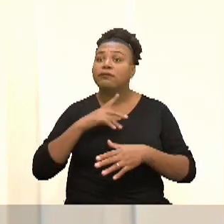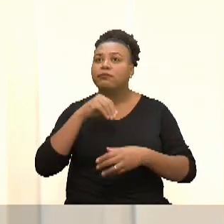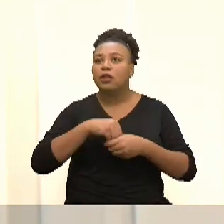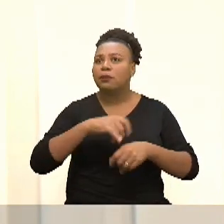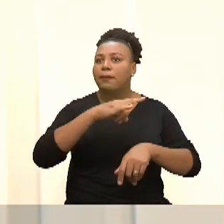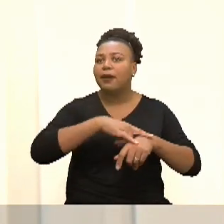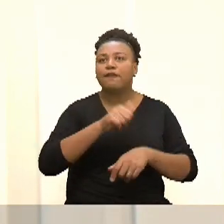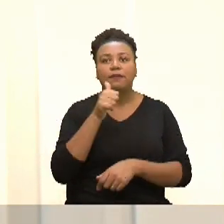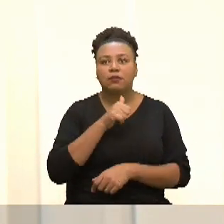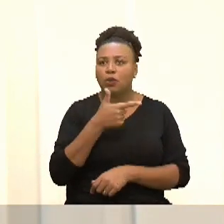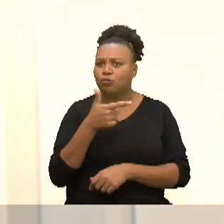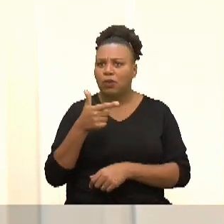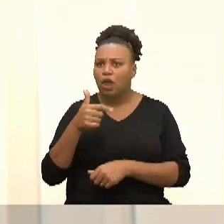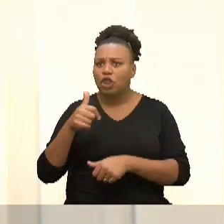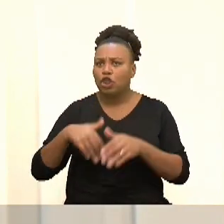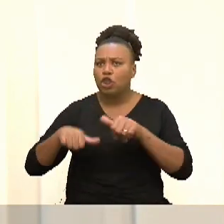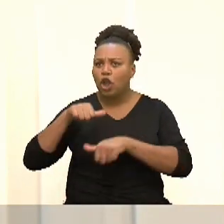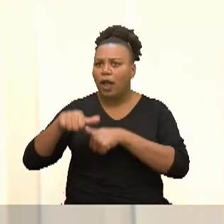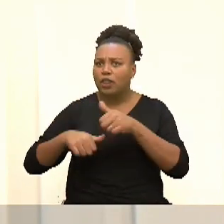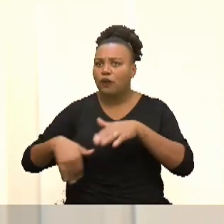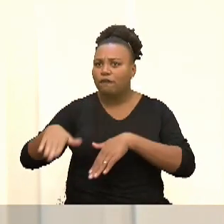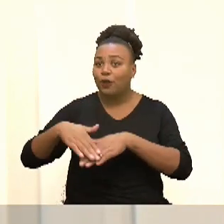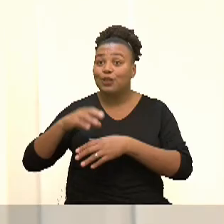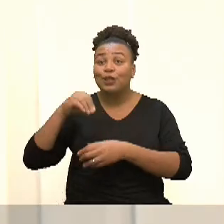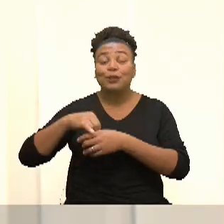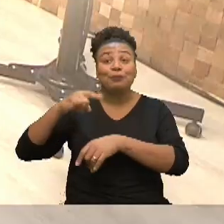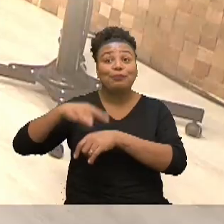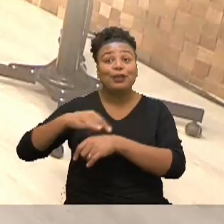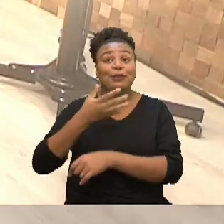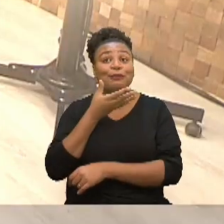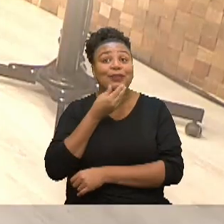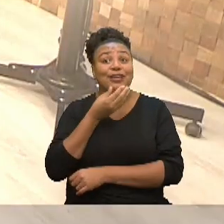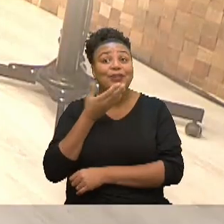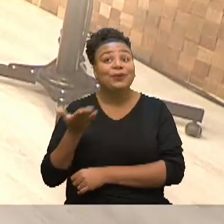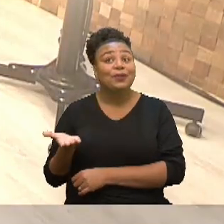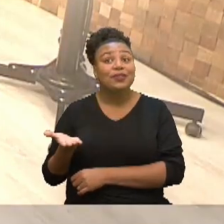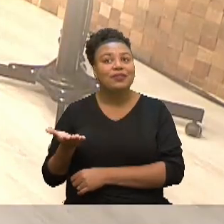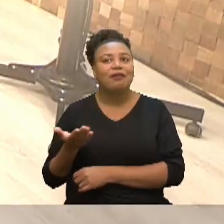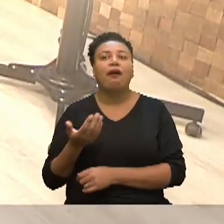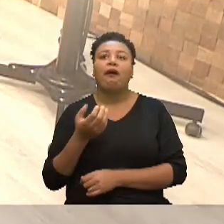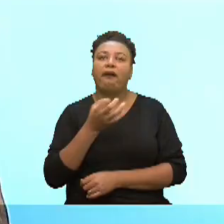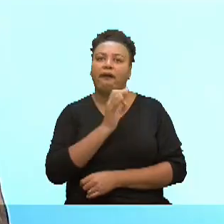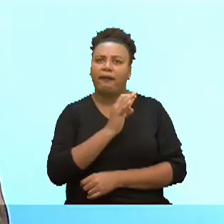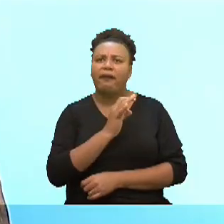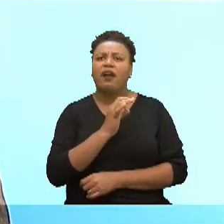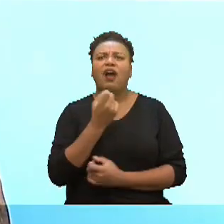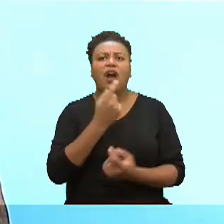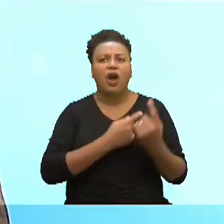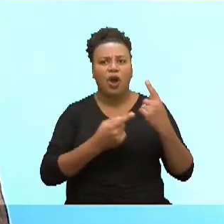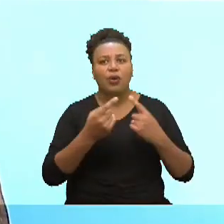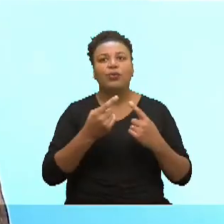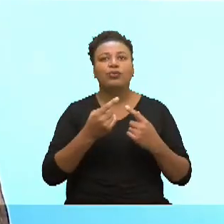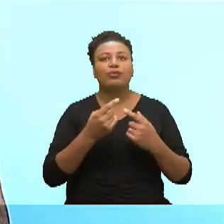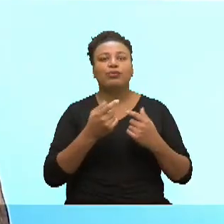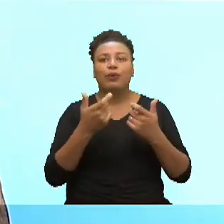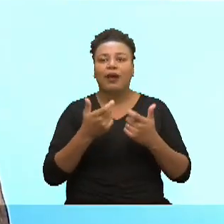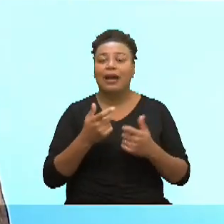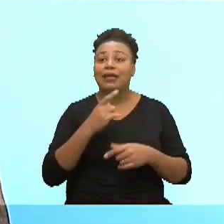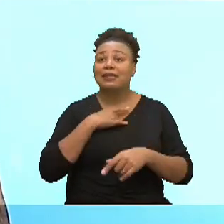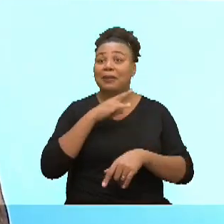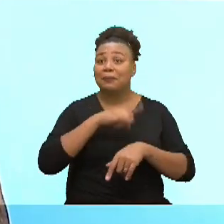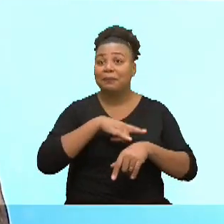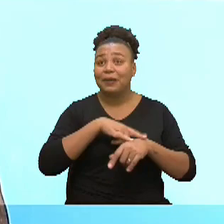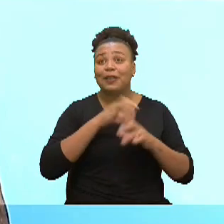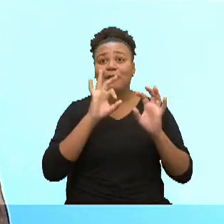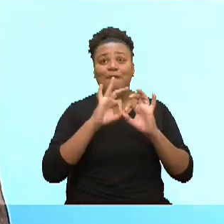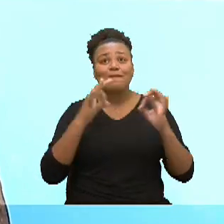Não há trocadores nos banheiros masculinos, a não coloca isso, Em alguns lugares isso já tem o banheiro familiar, né?